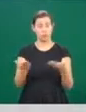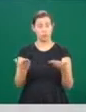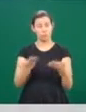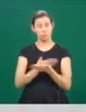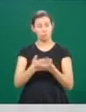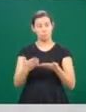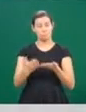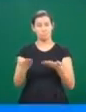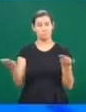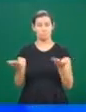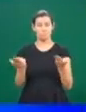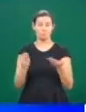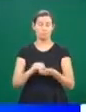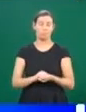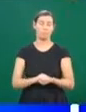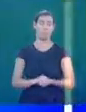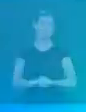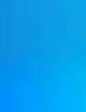está só começando.